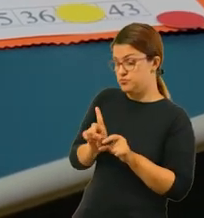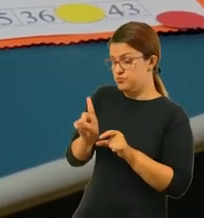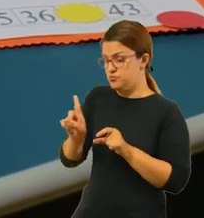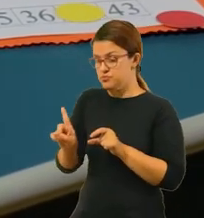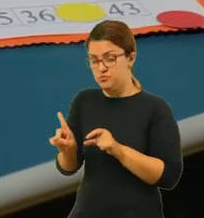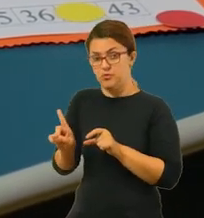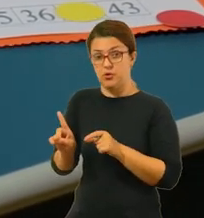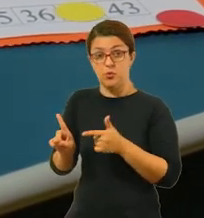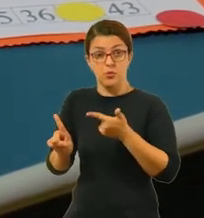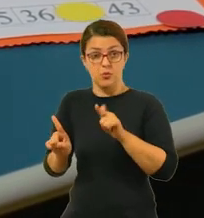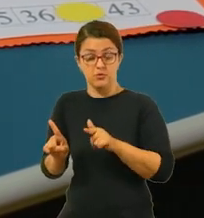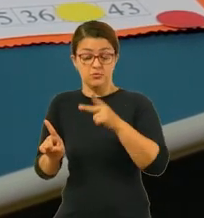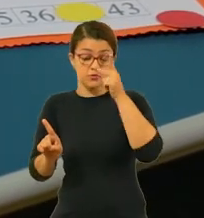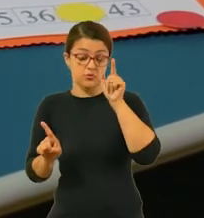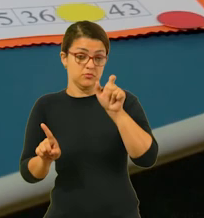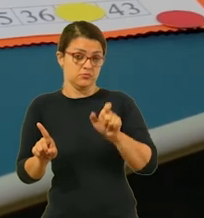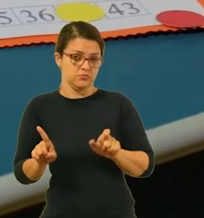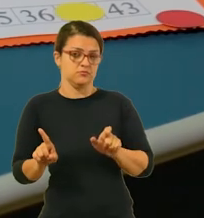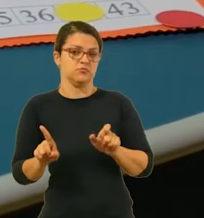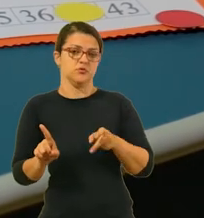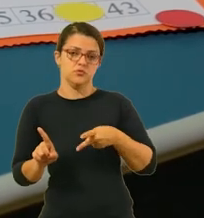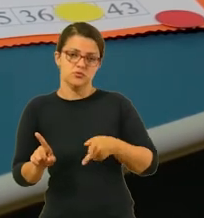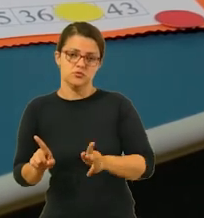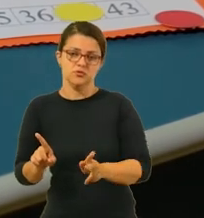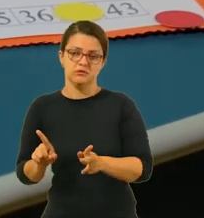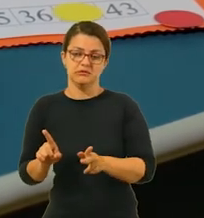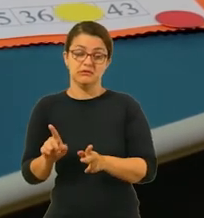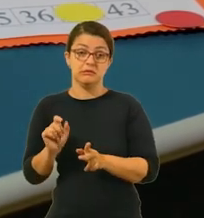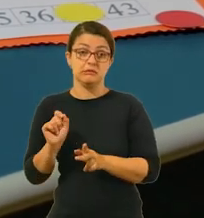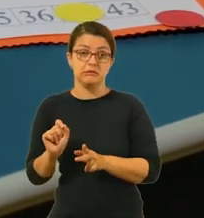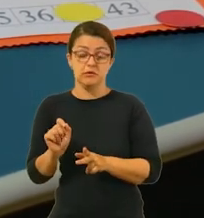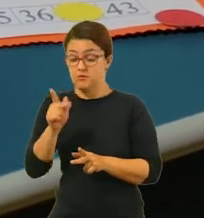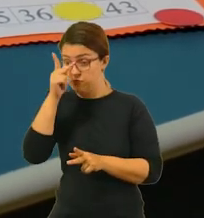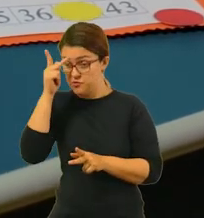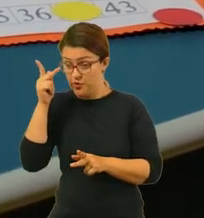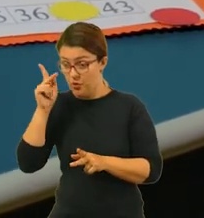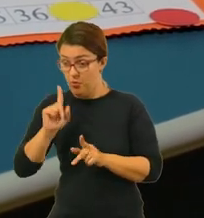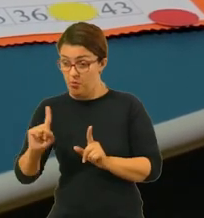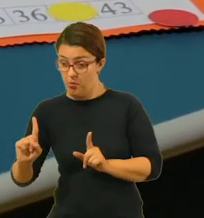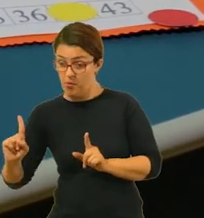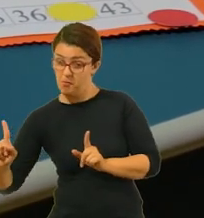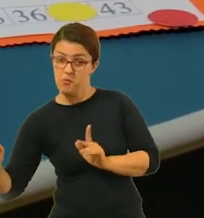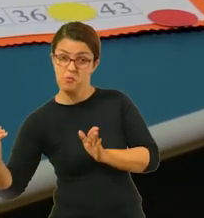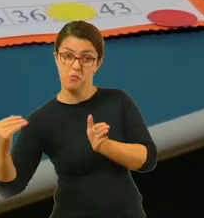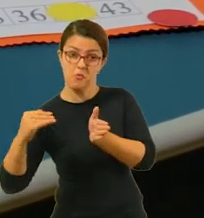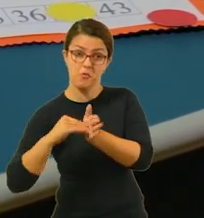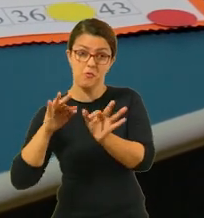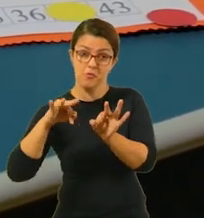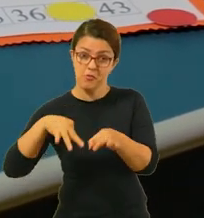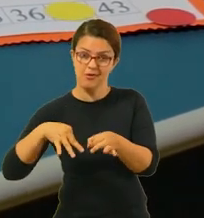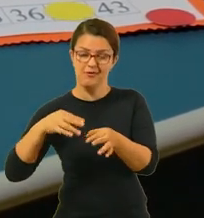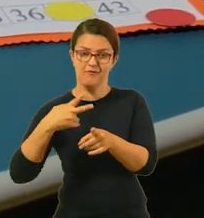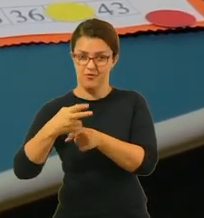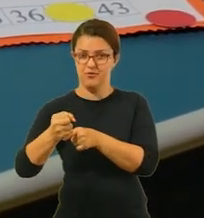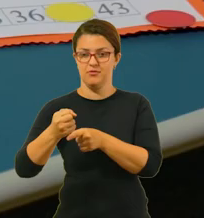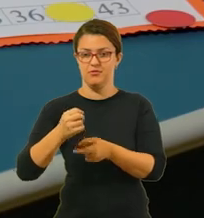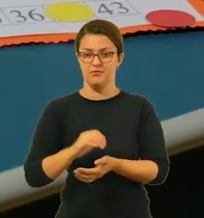resto. Agora, vai ser a vez do próximo jogador e assim por diante. Quem chegar no fim primeiro, ganha, tá?